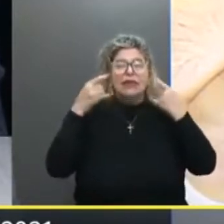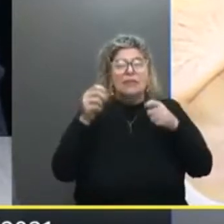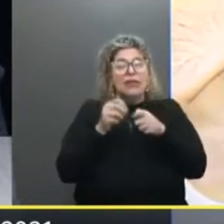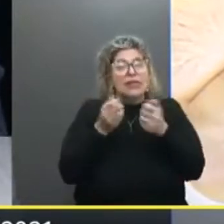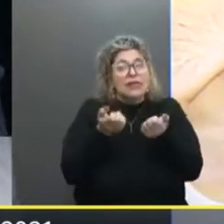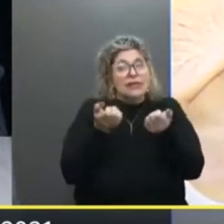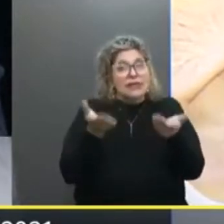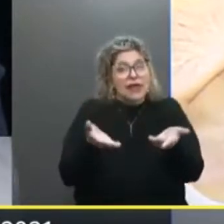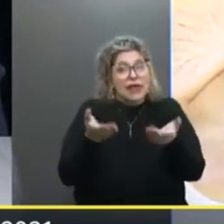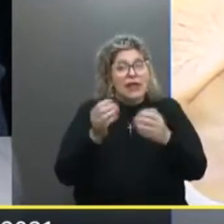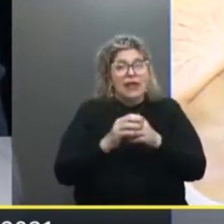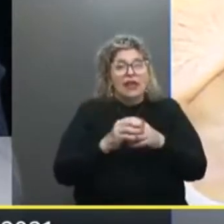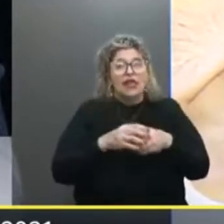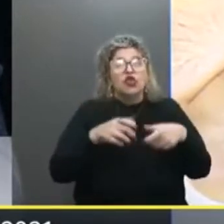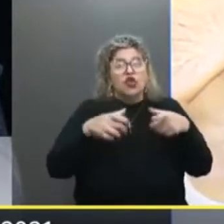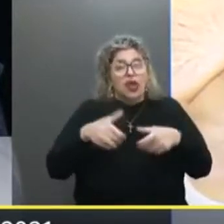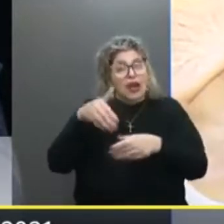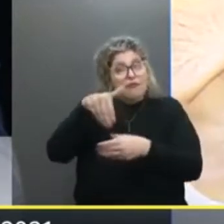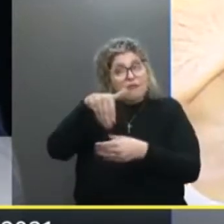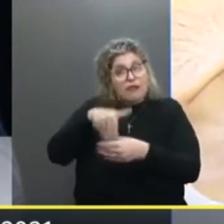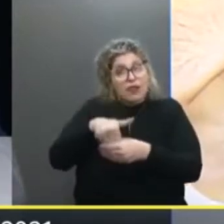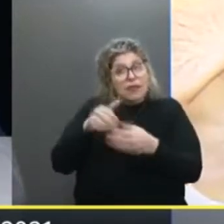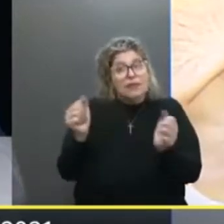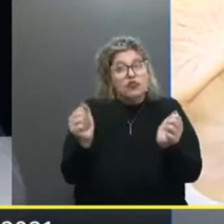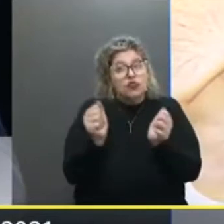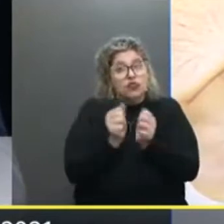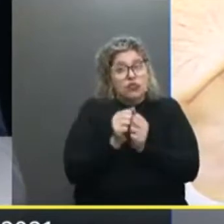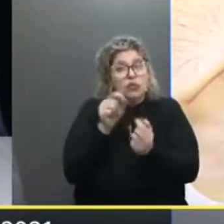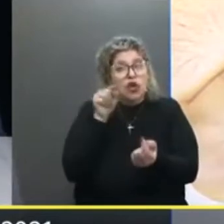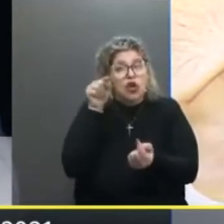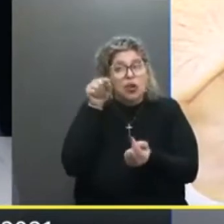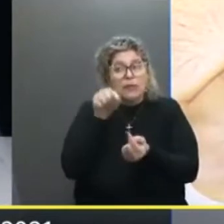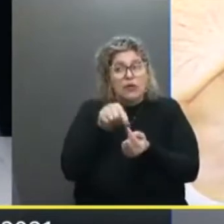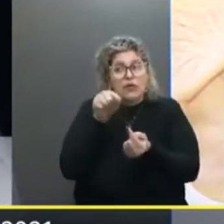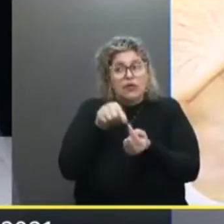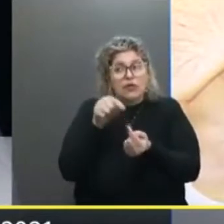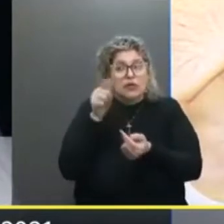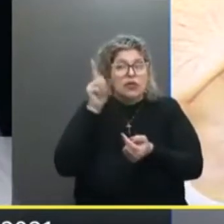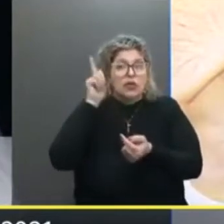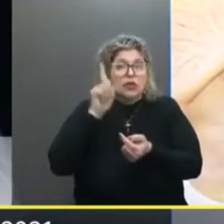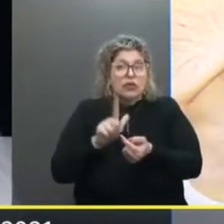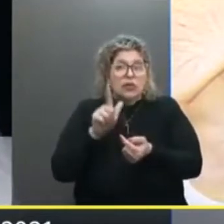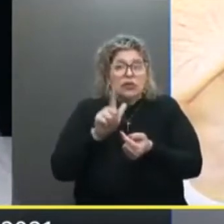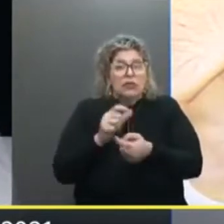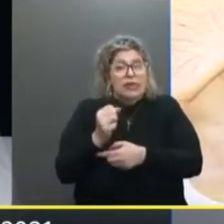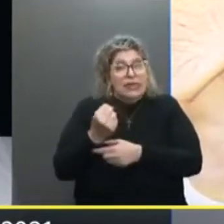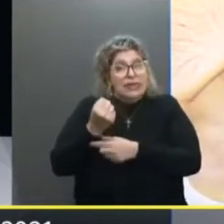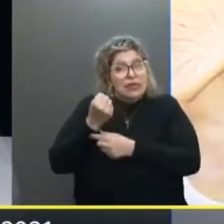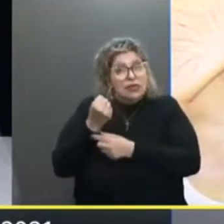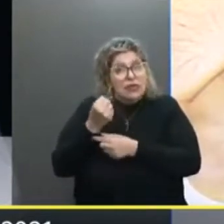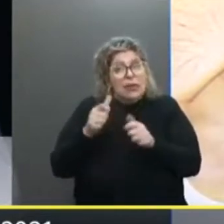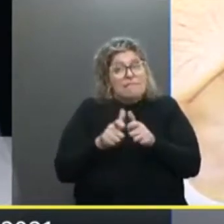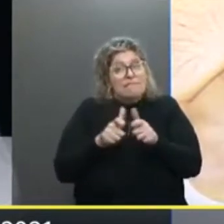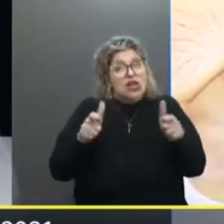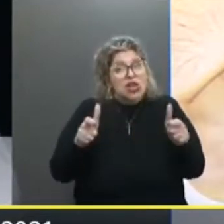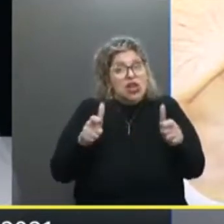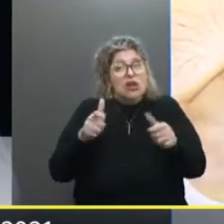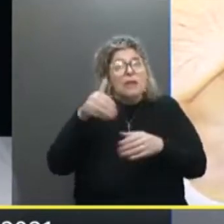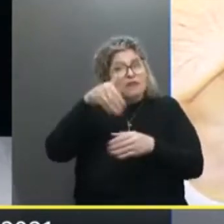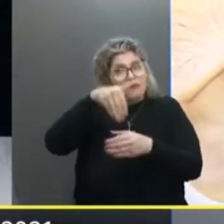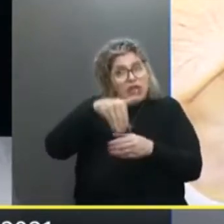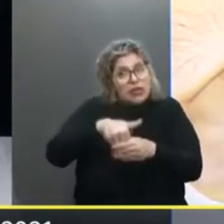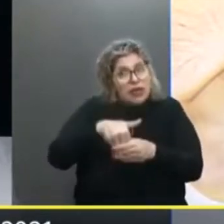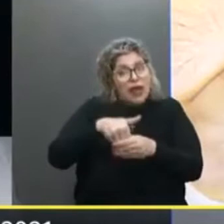que fossem Distribuídas Nas sessões eleitorais Justamente com o objetivo De possibilitar Uma segurança A maior Para os